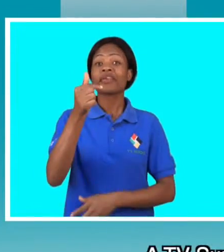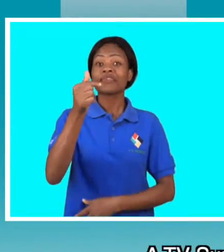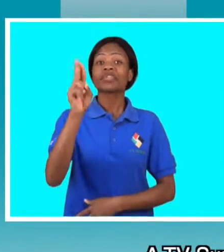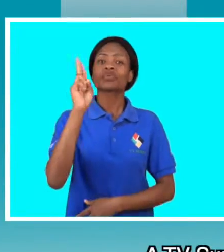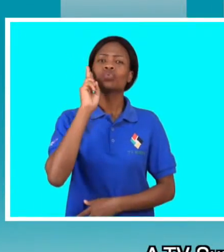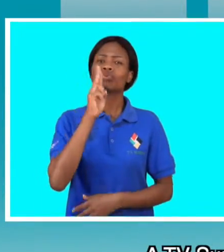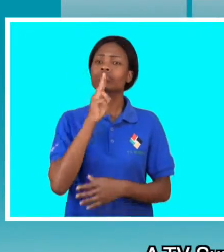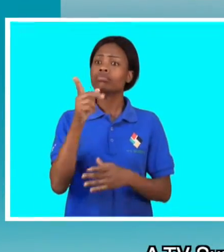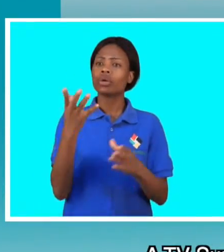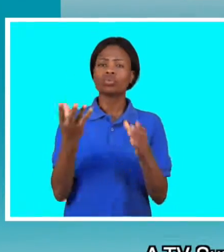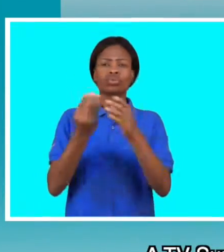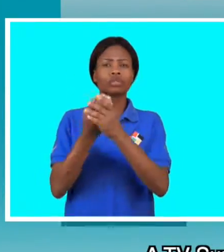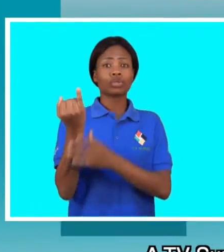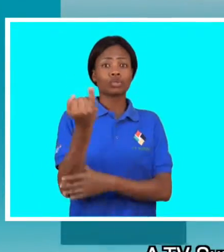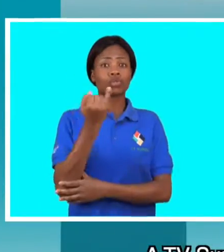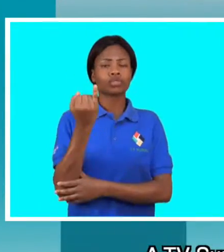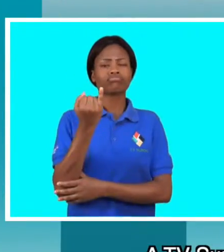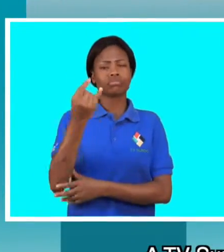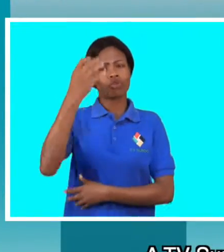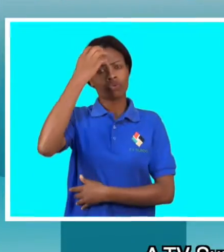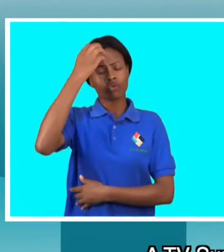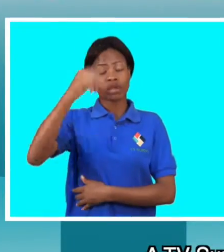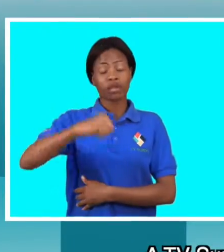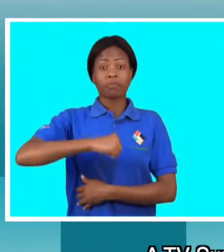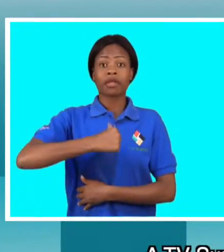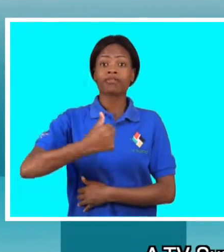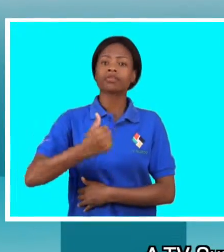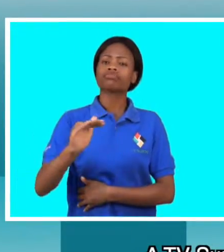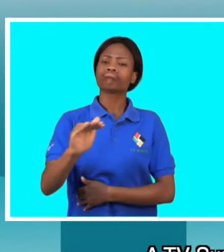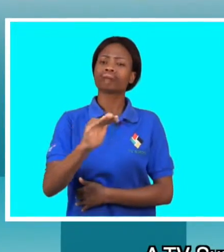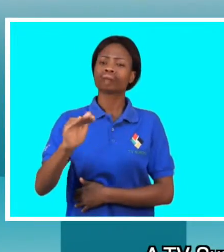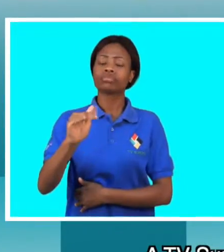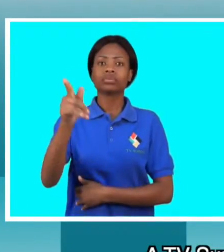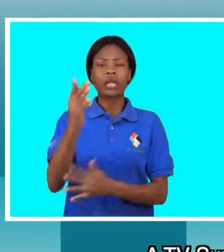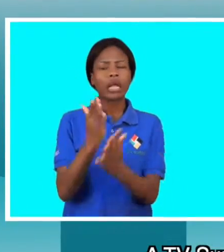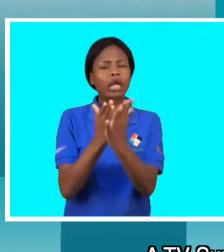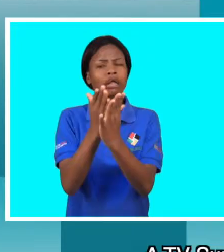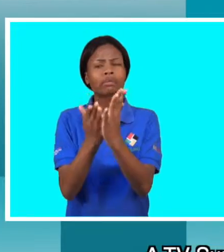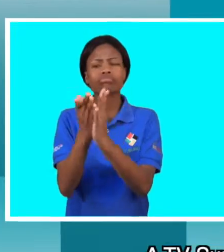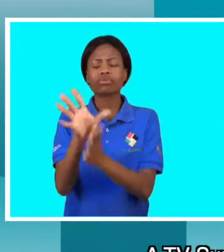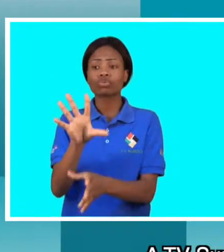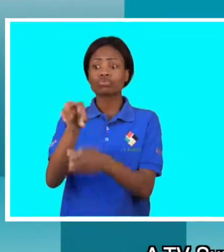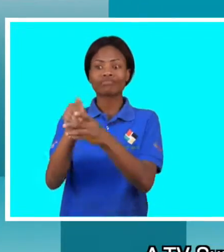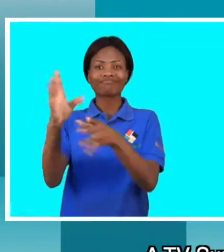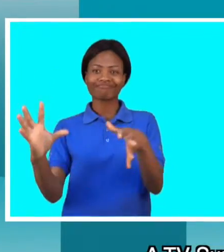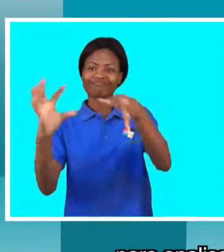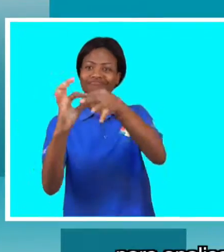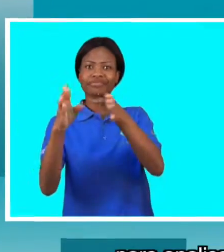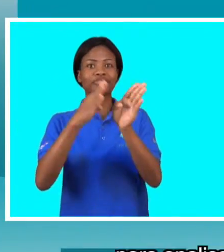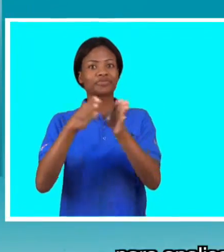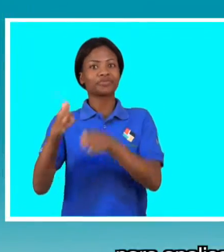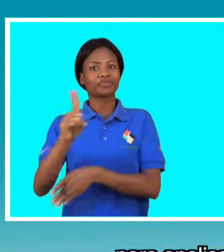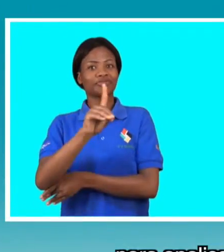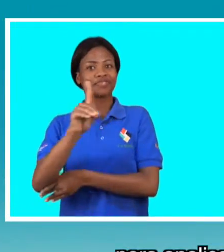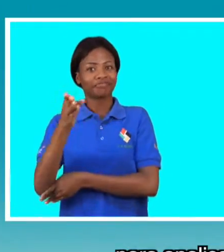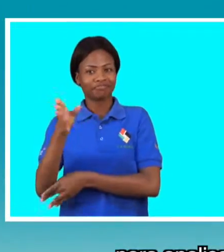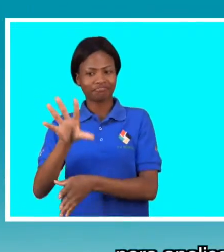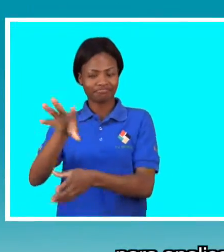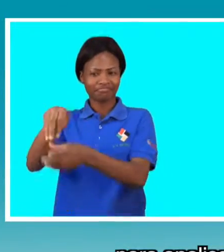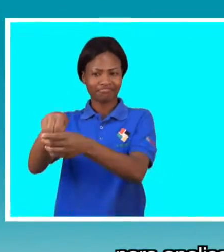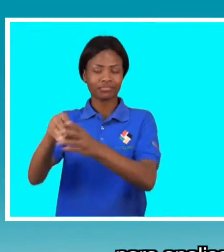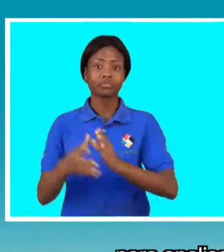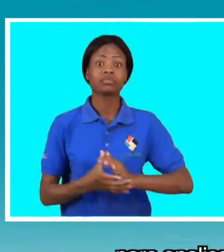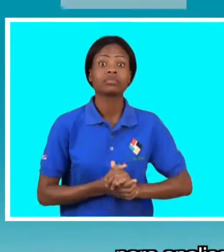A TV Surdo juntou instituições do governo, privadas e sociedade civil para analisar as